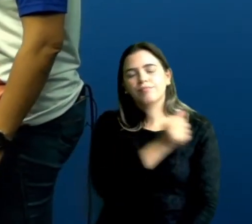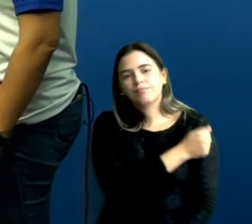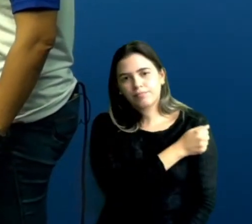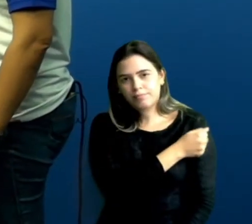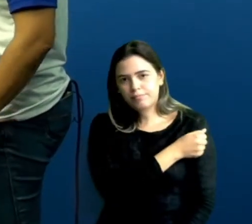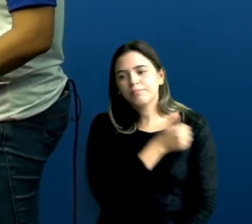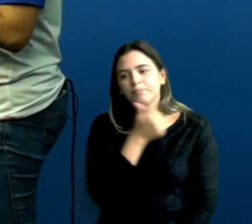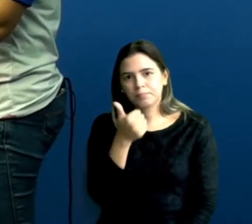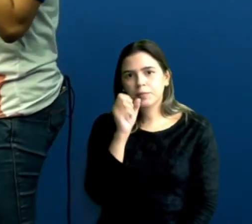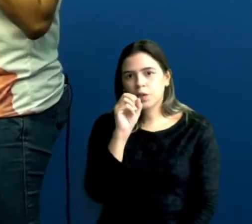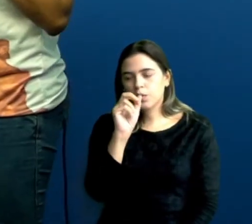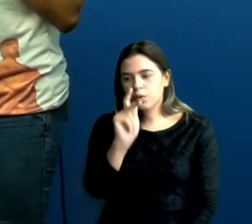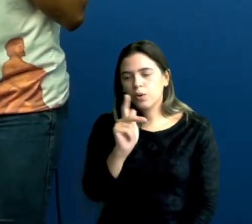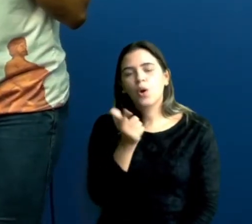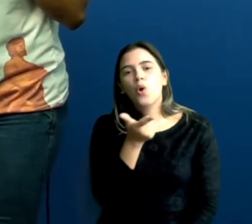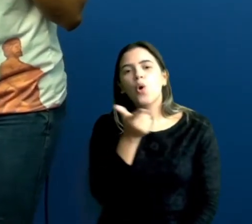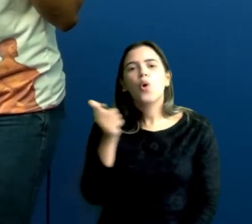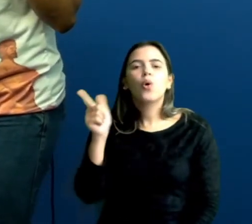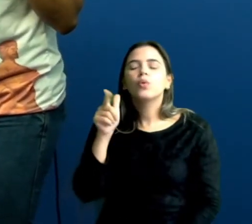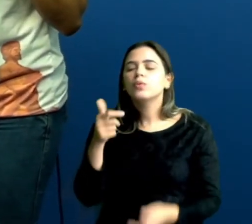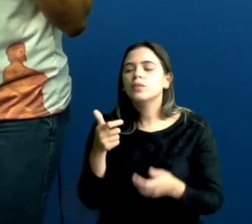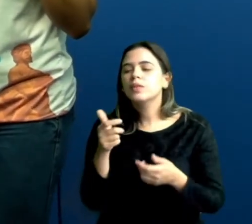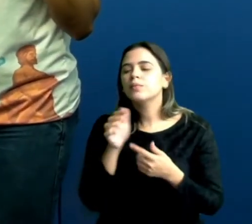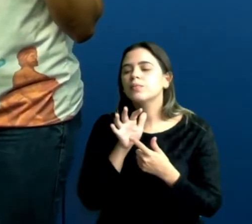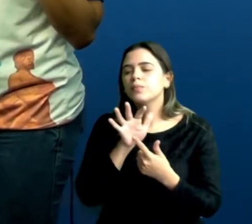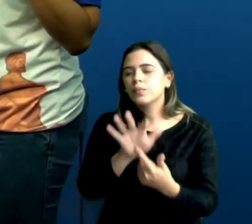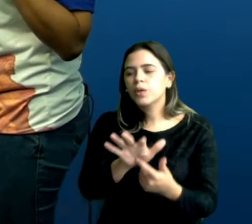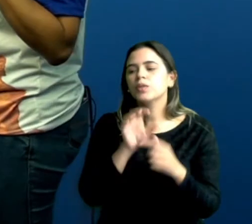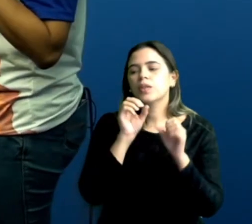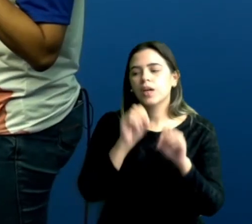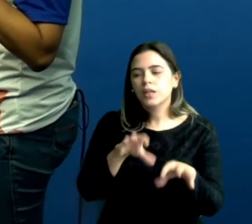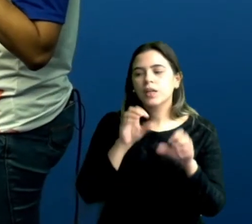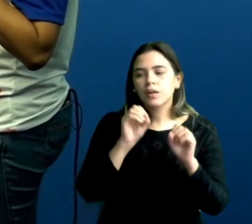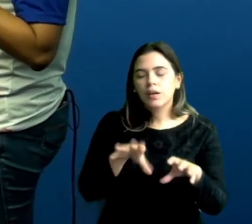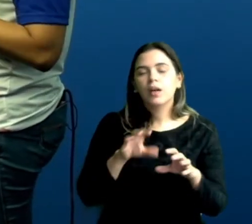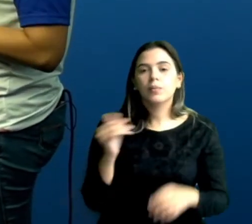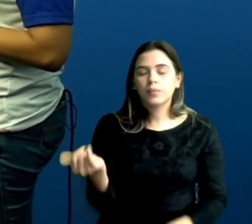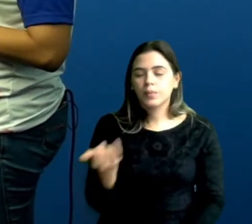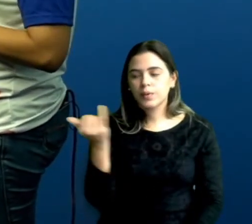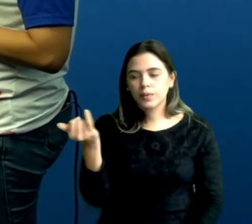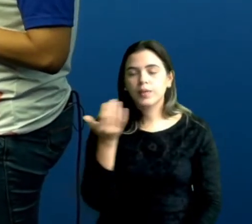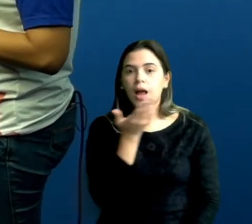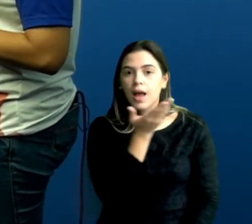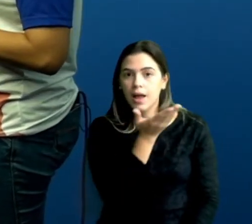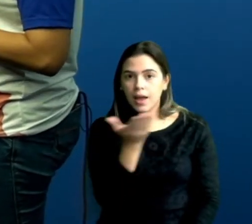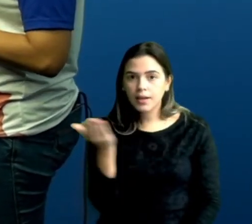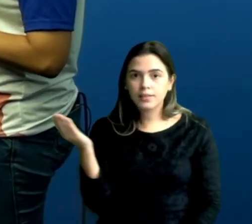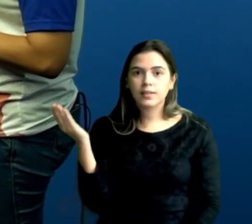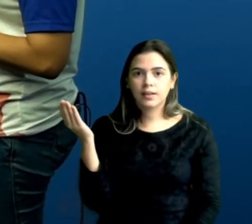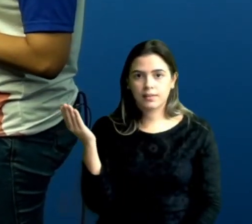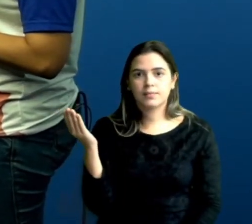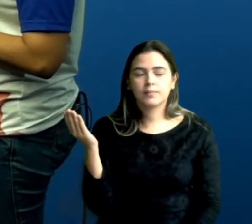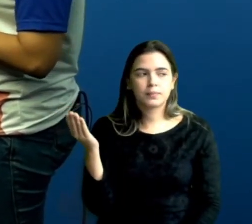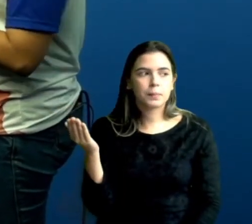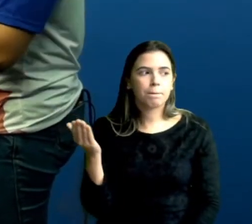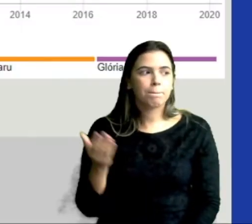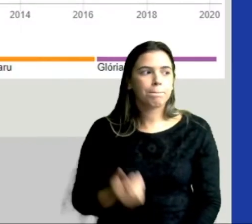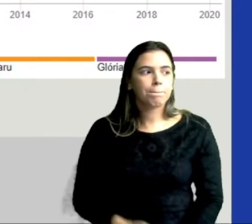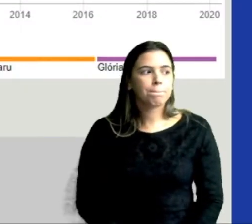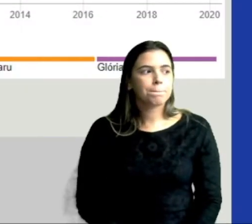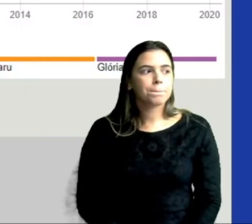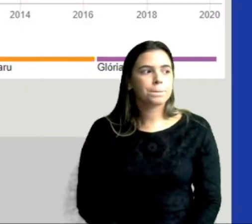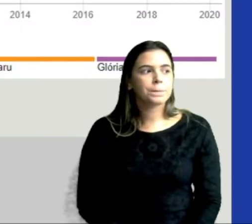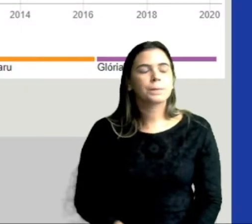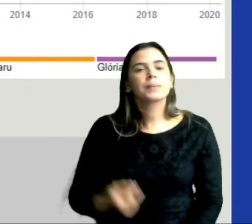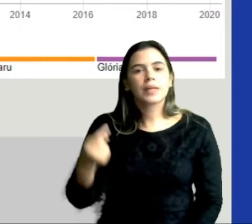Ok? outro indicador relativo à educação muito importante é esse daqui. Não,